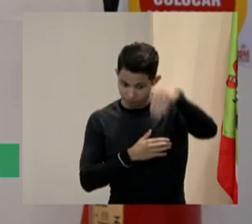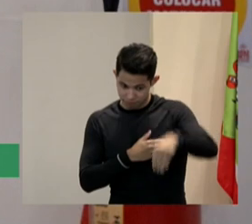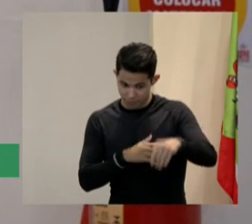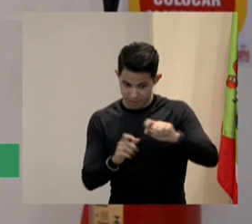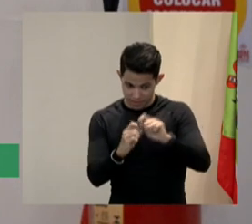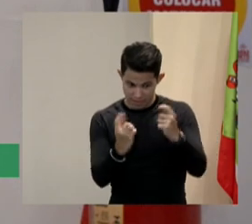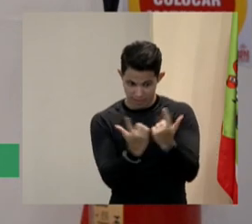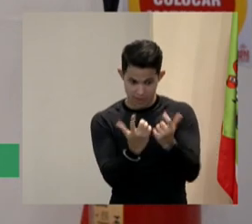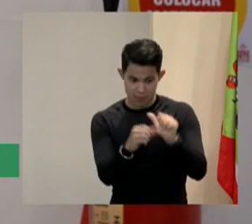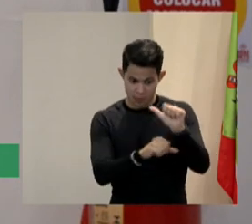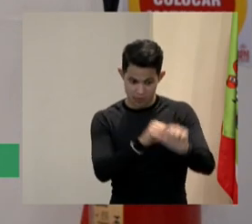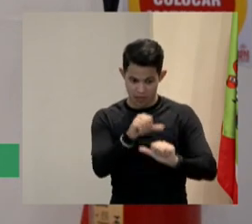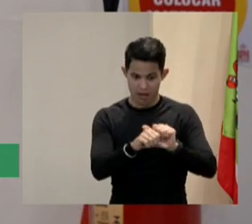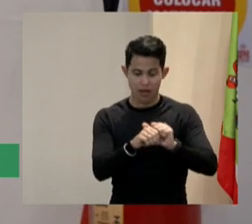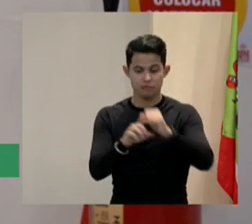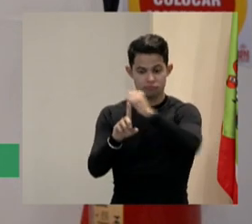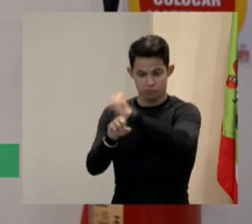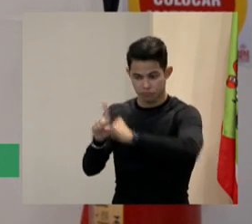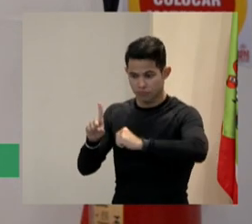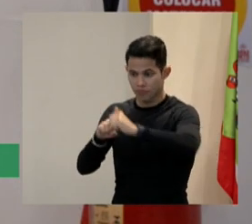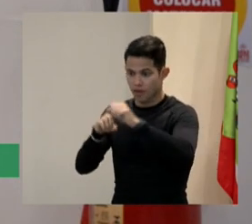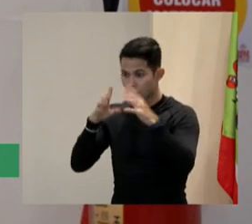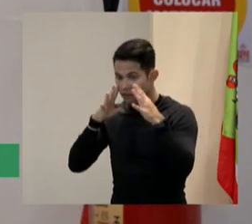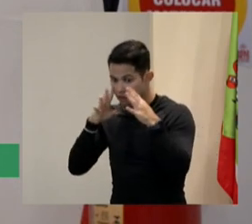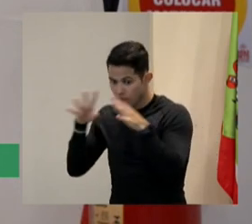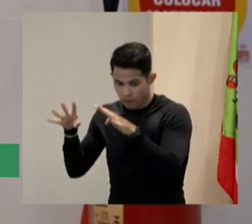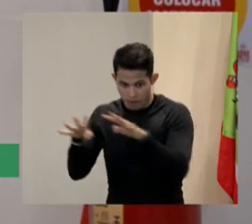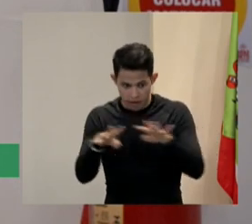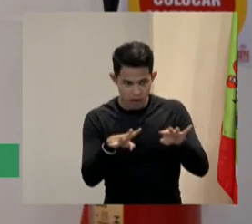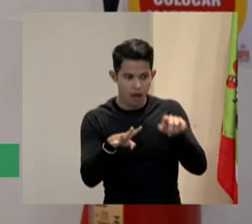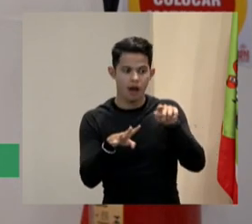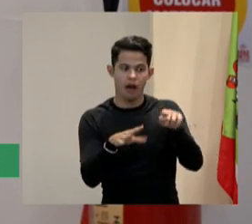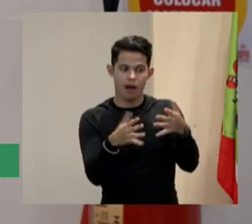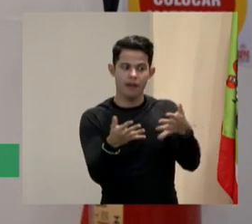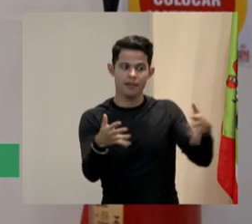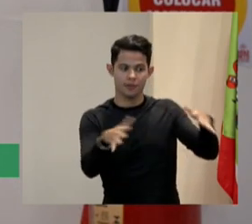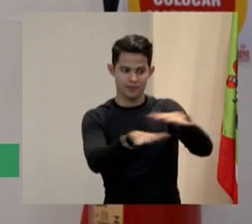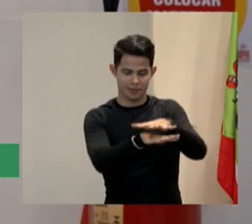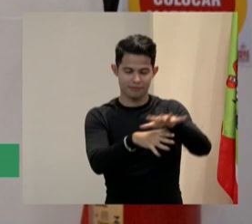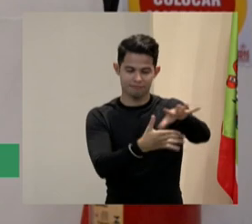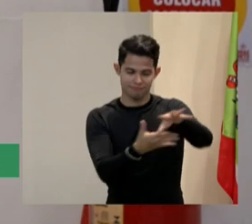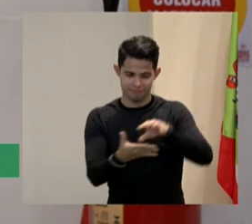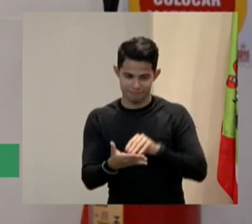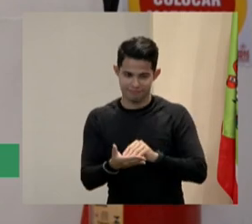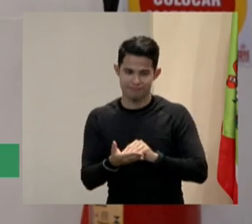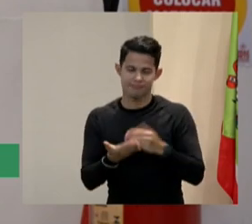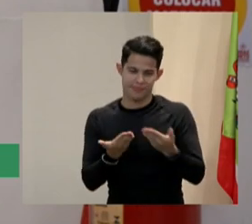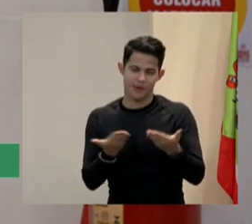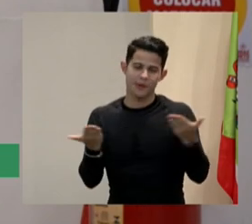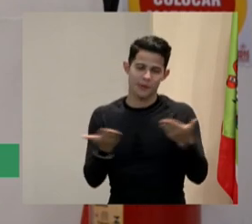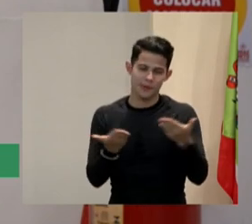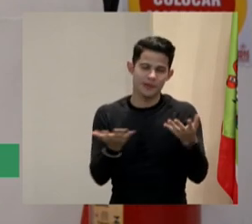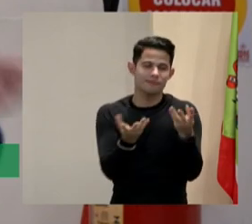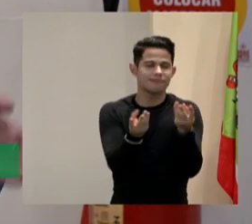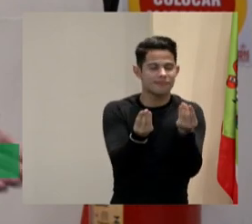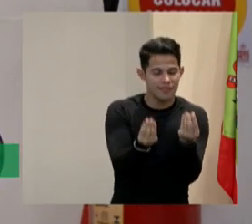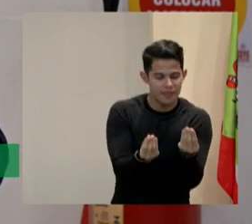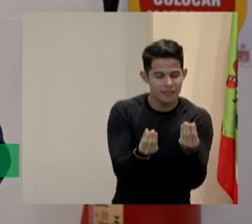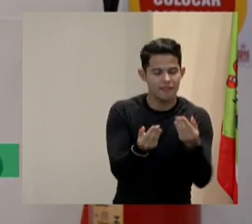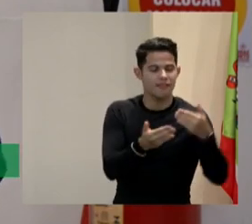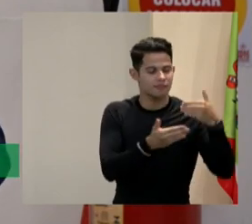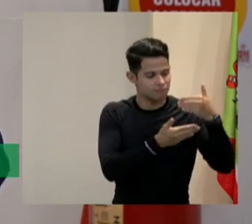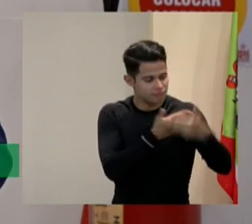ver essa tal de inclusão que a gente tanto fala que ainda para mim é uma questão utópica a gente está num